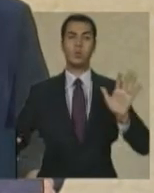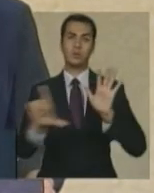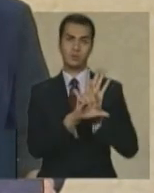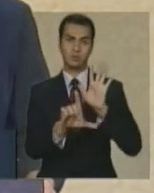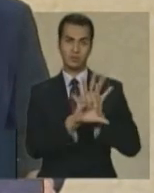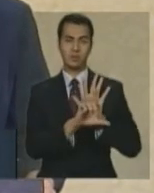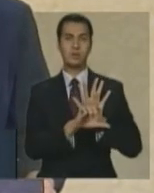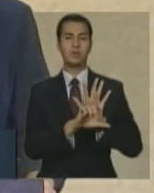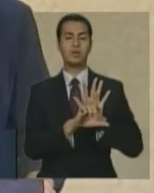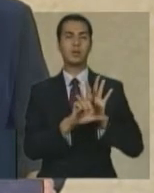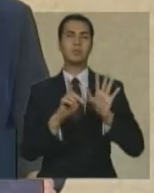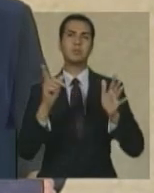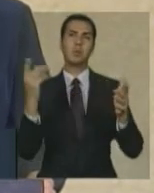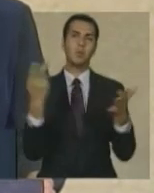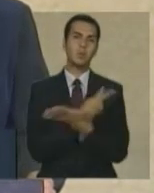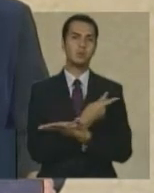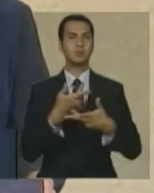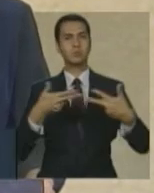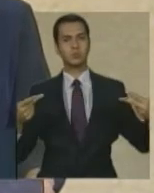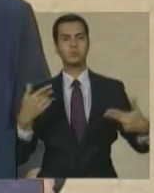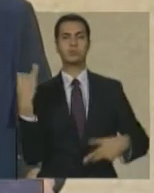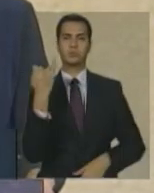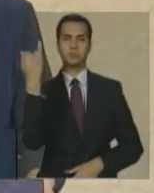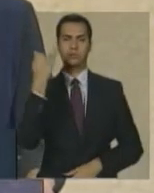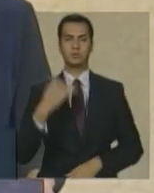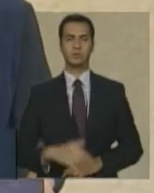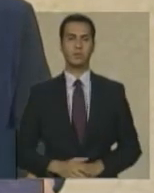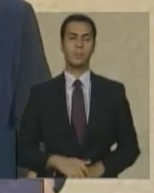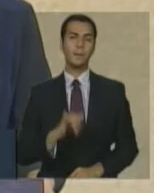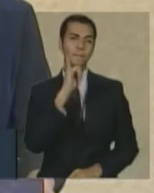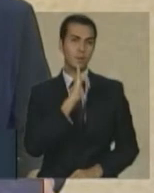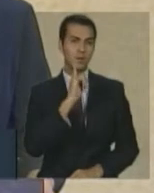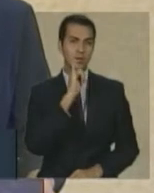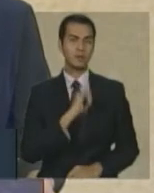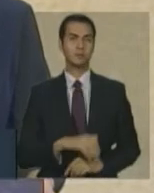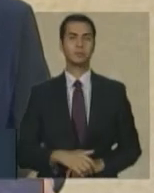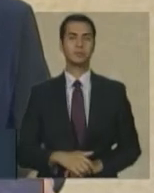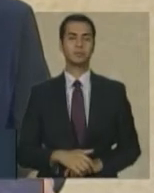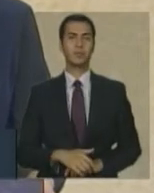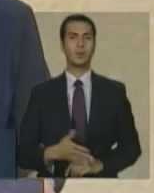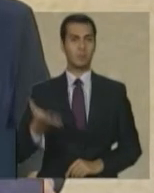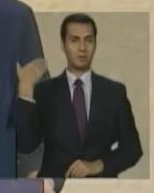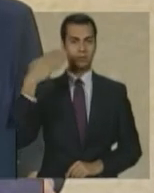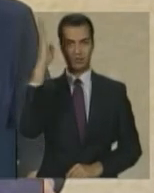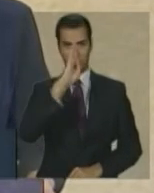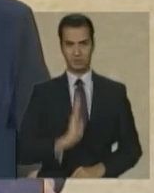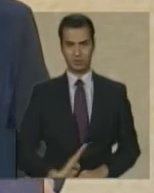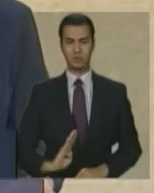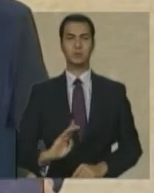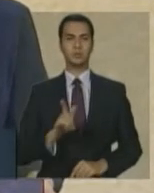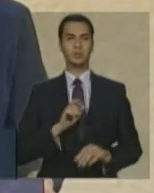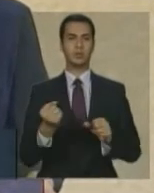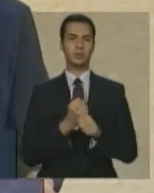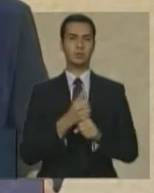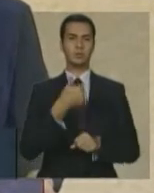refiro por exemplo a criação das leis trabalhistas em 43